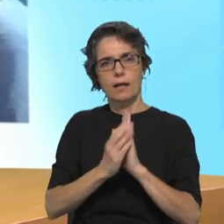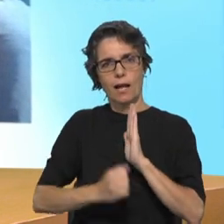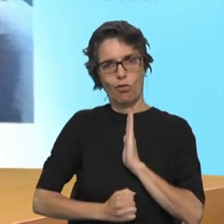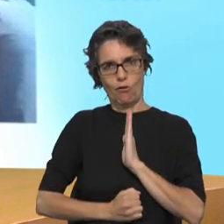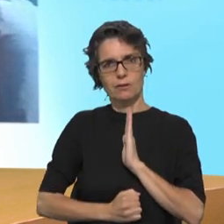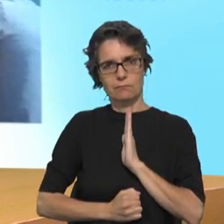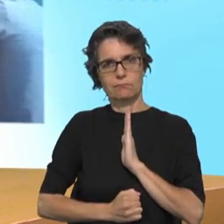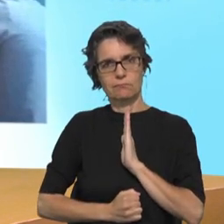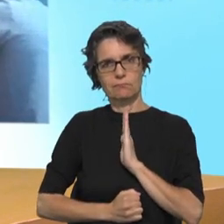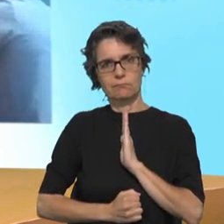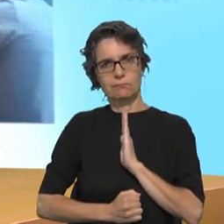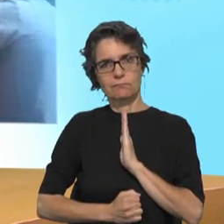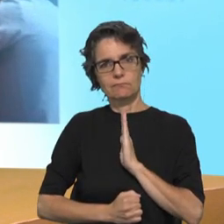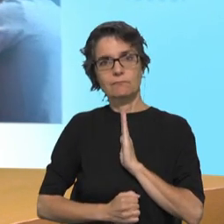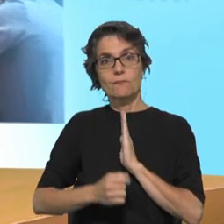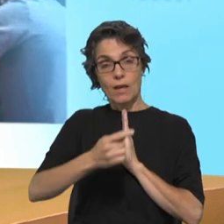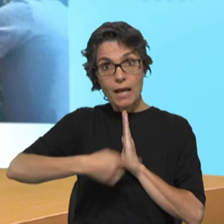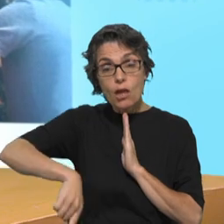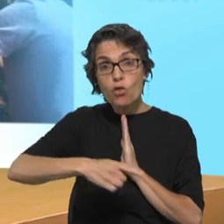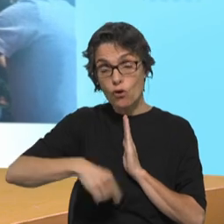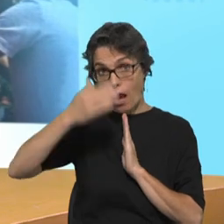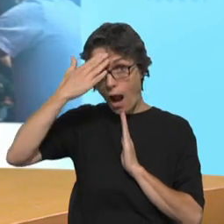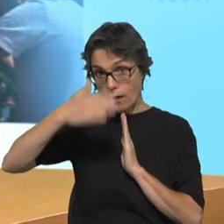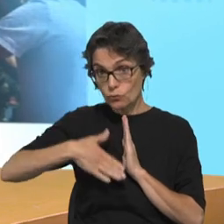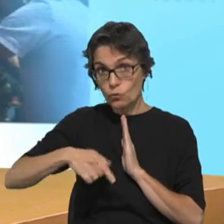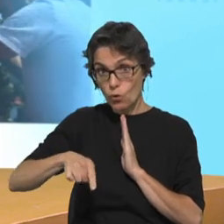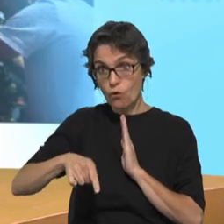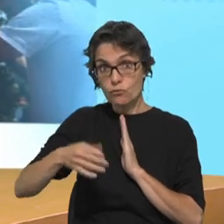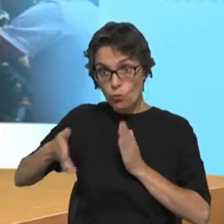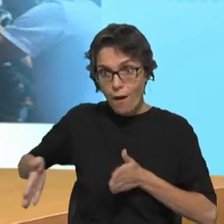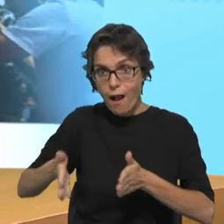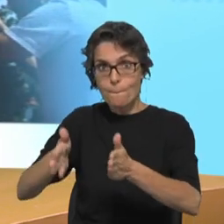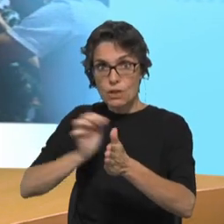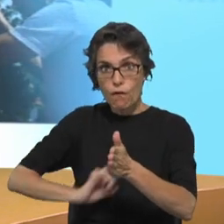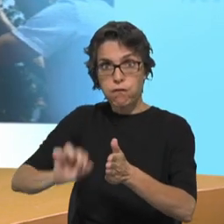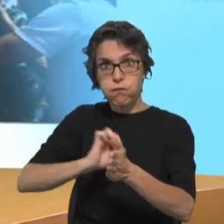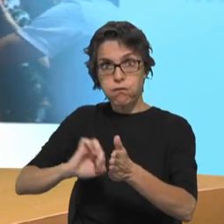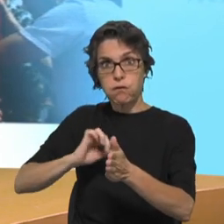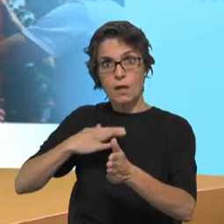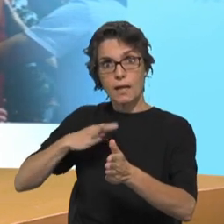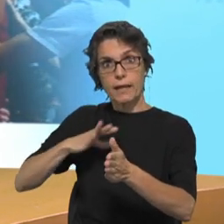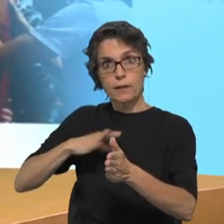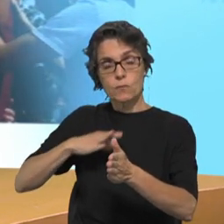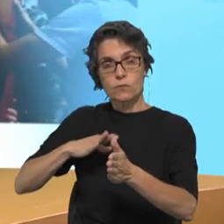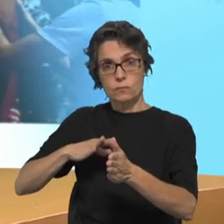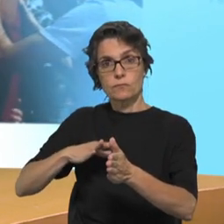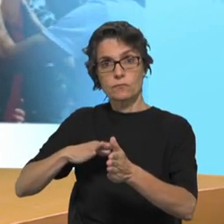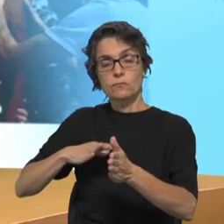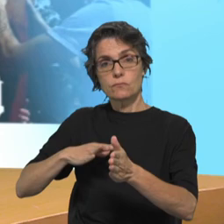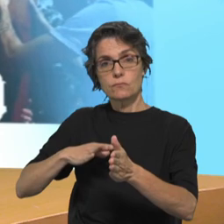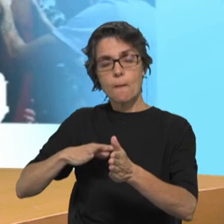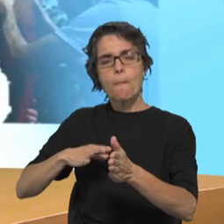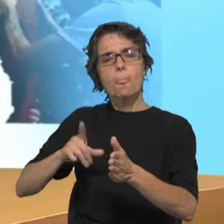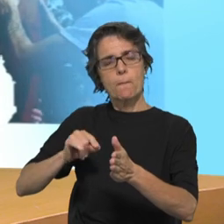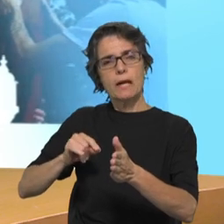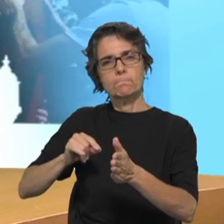acho que vamos, para melhor desempenhar a nossa missão educativa, vamos assumindo as contrariedades